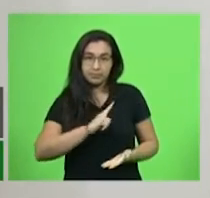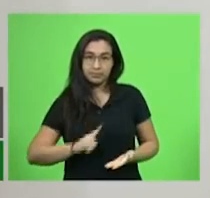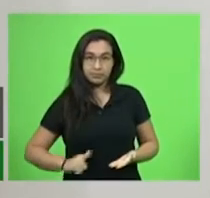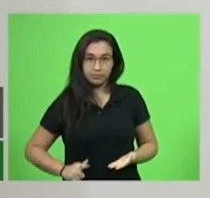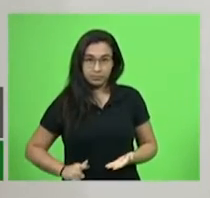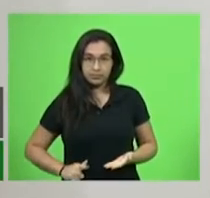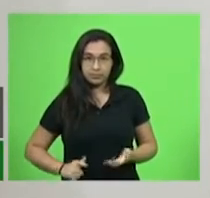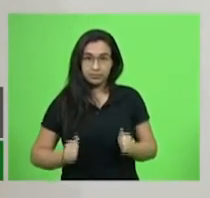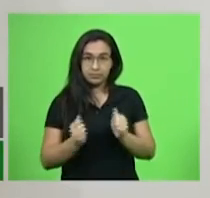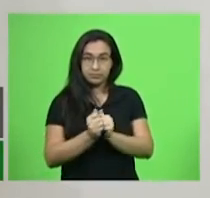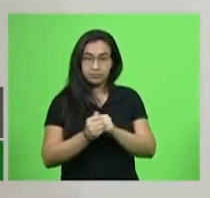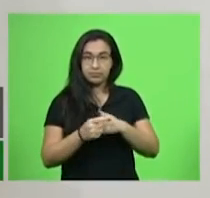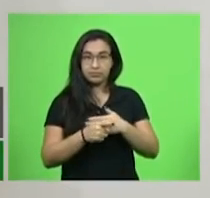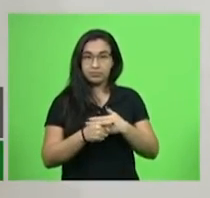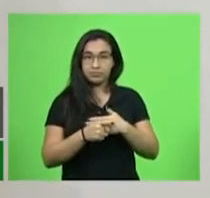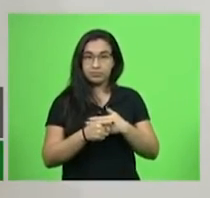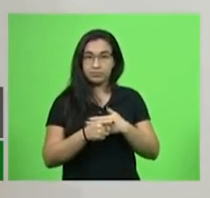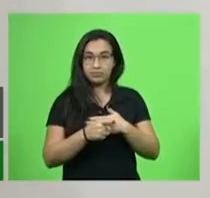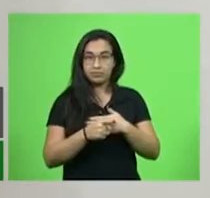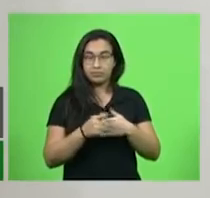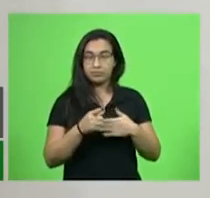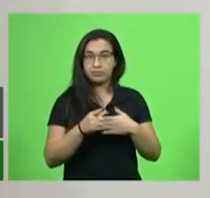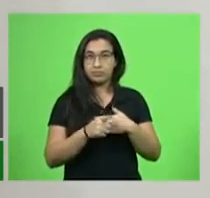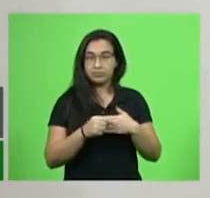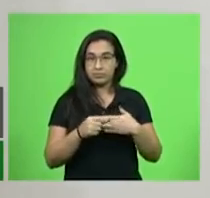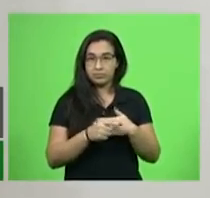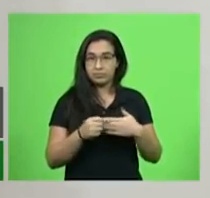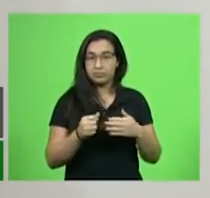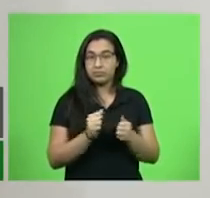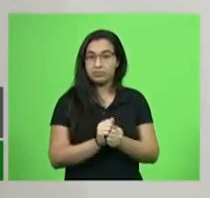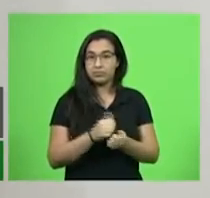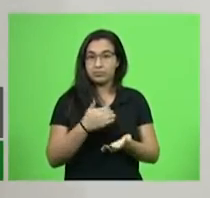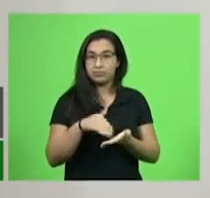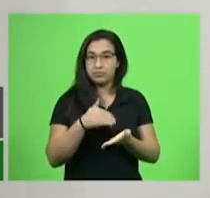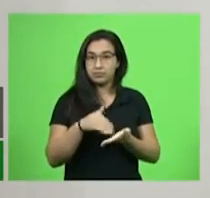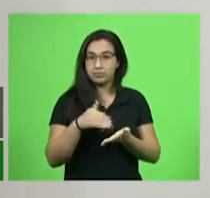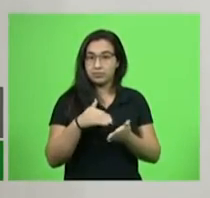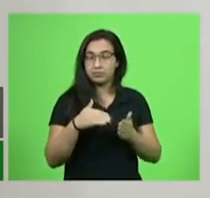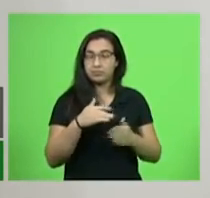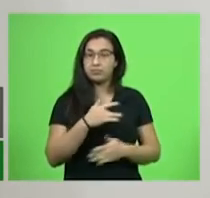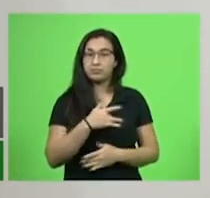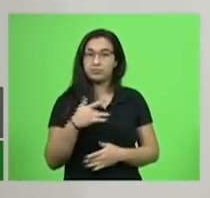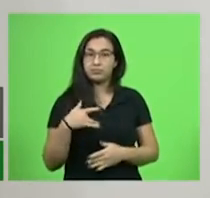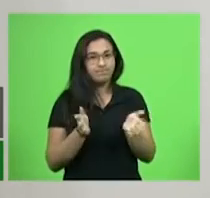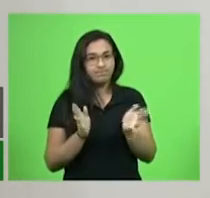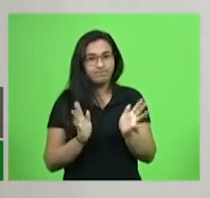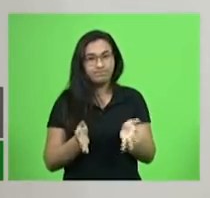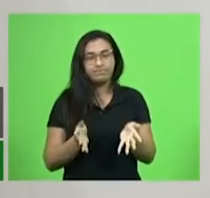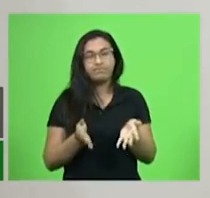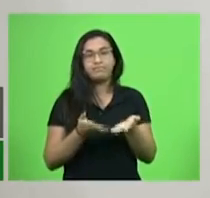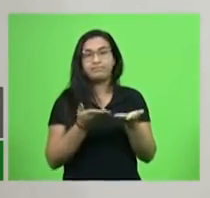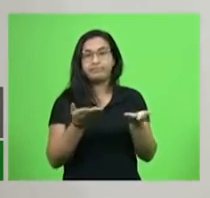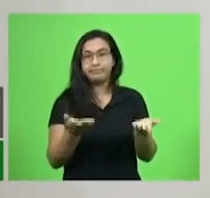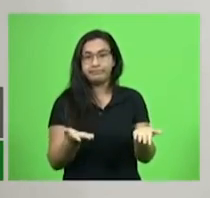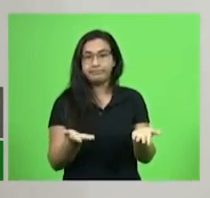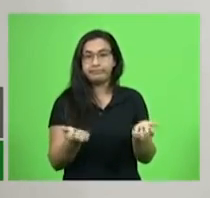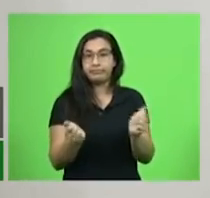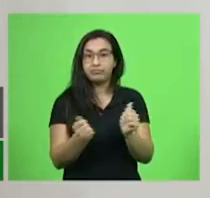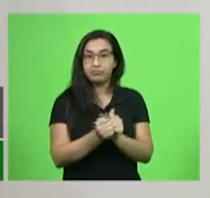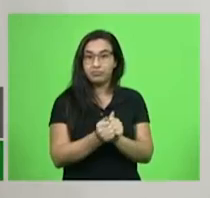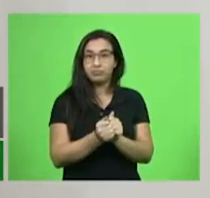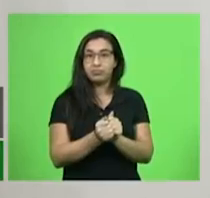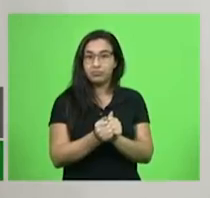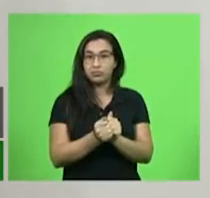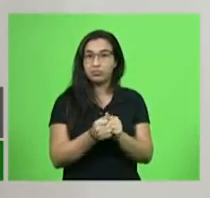Casa Civil e também da Secretaria da Saúde, que estão lá já há vários dias, montaram um comitê